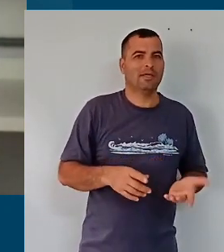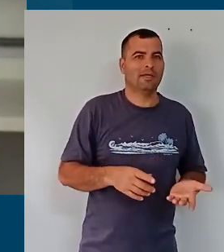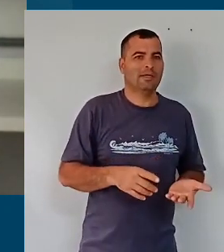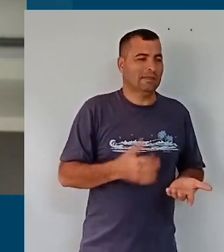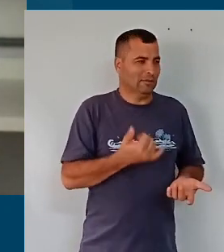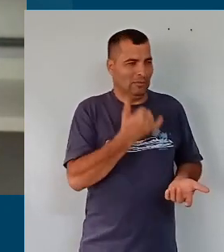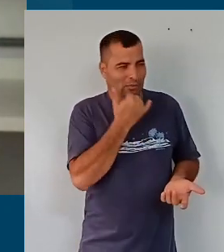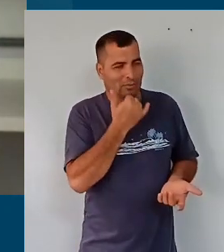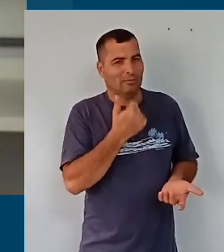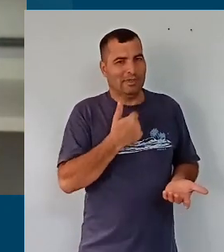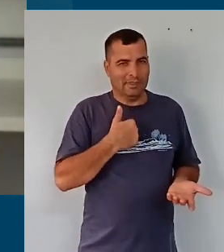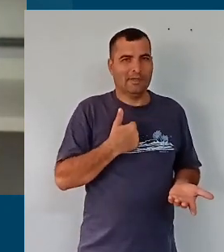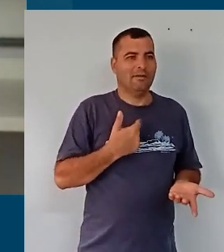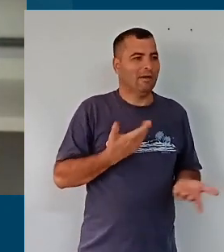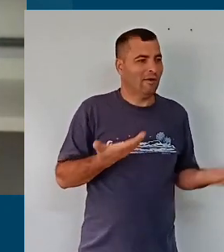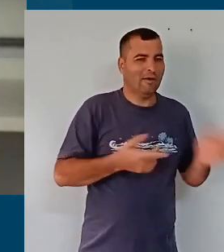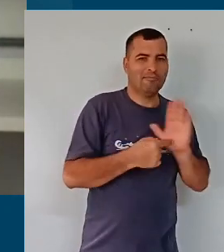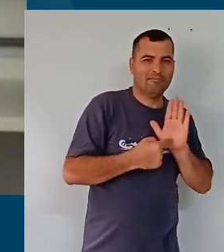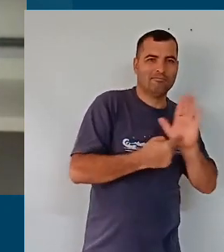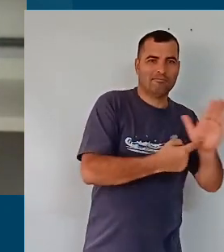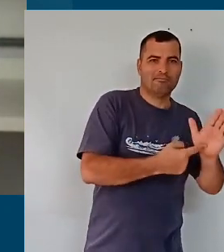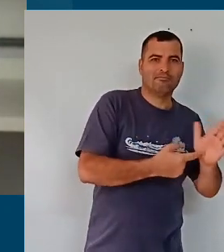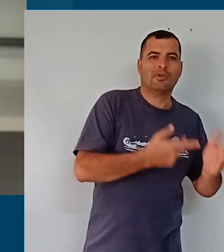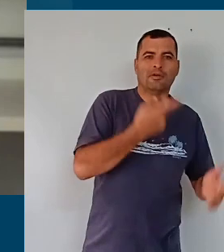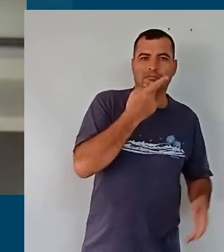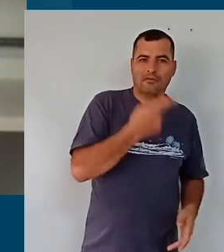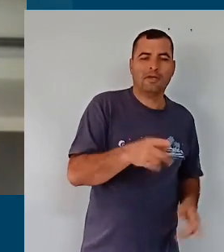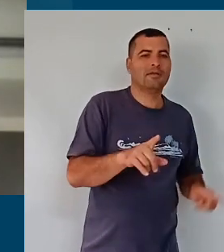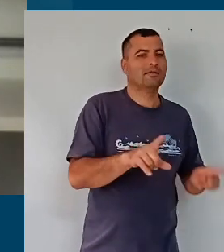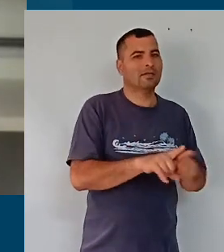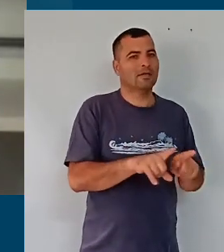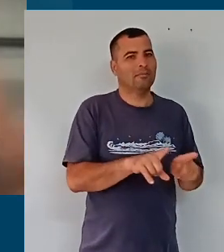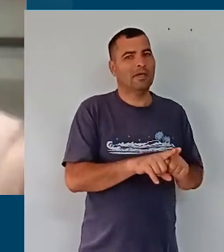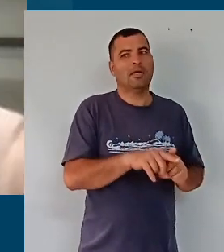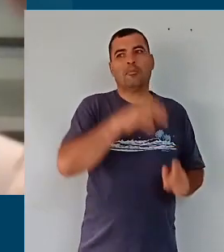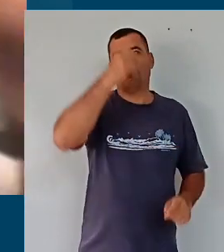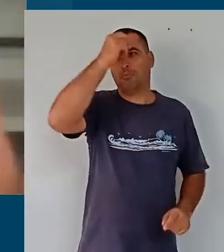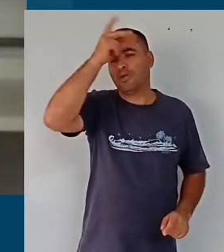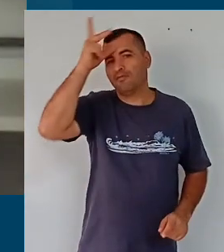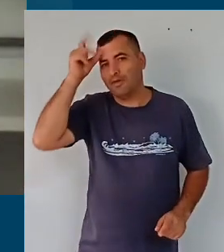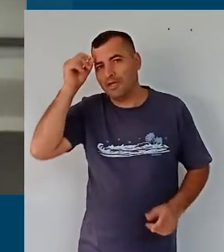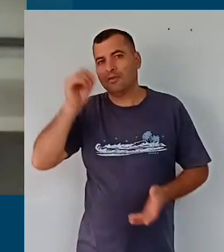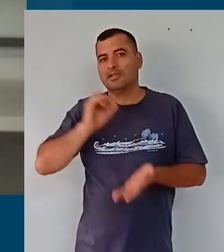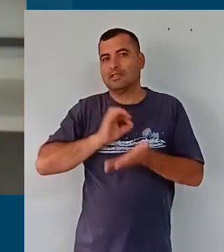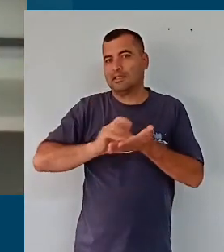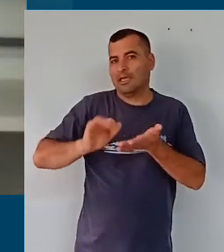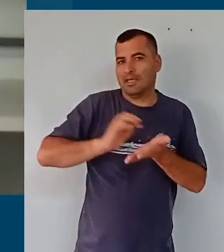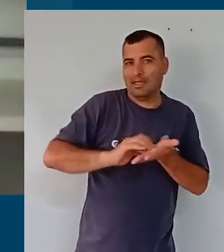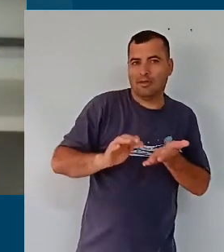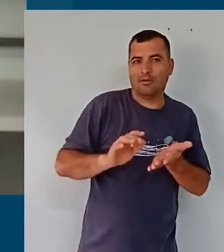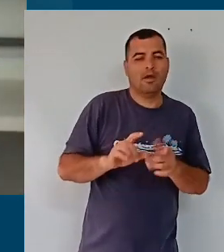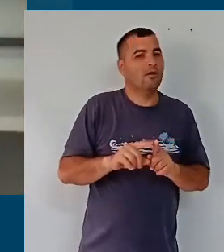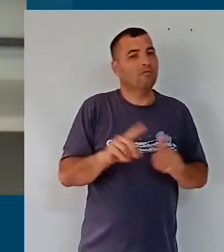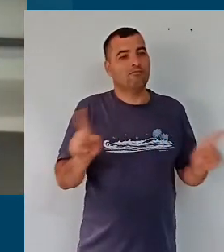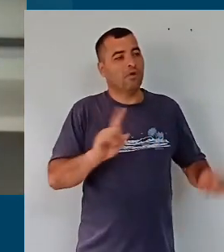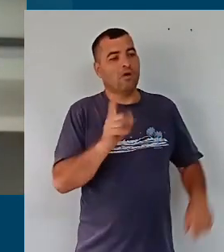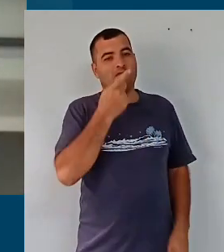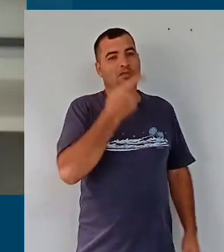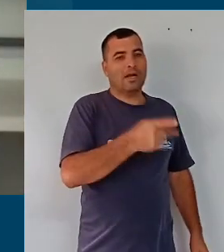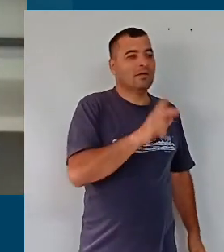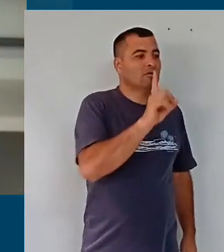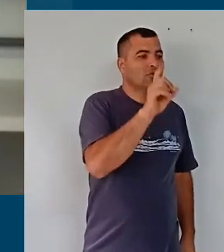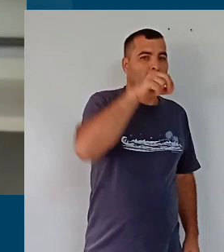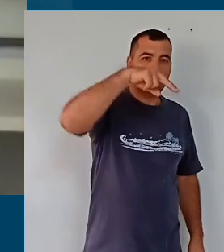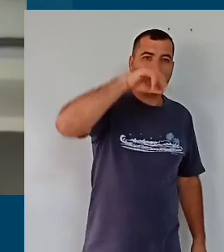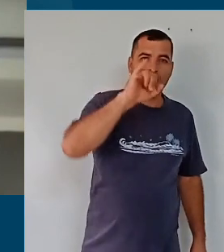até por justiça, normalmente o protocolo fala da gente falar do prefeito, secretário, mas eu vou começar aqui a falar do Donizete